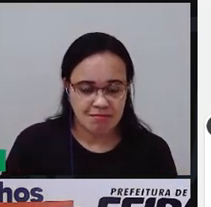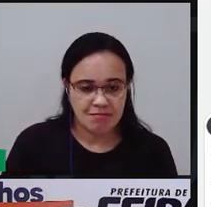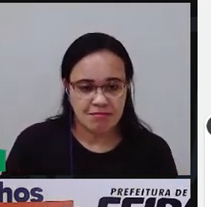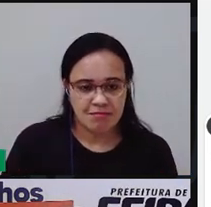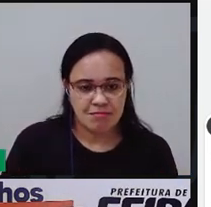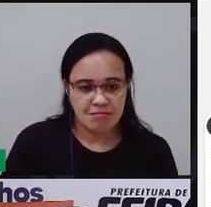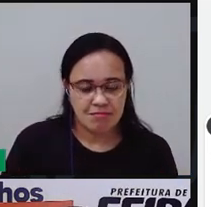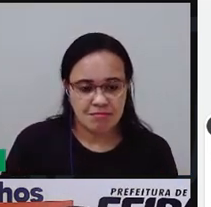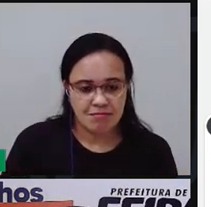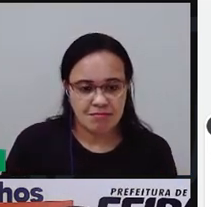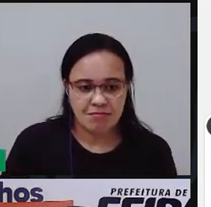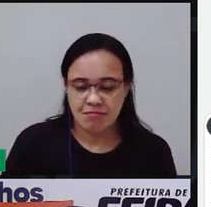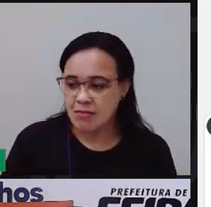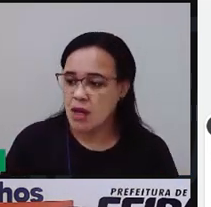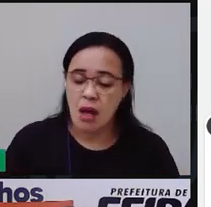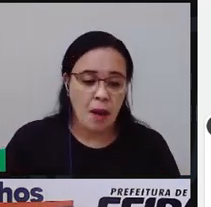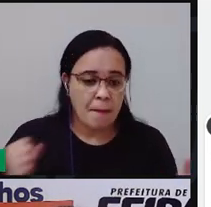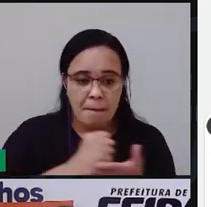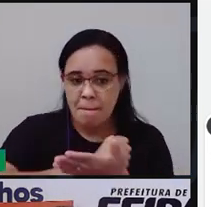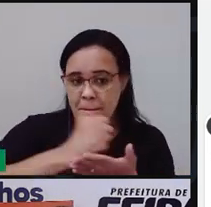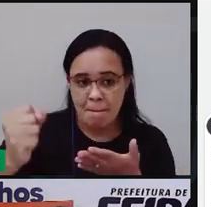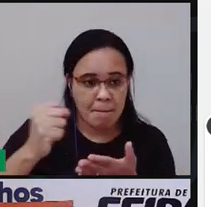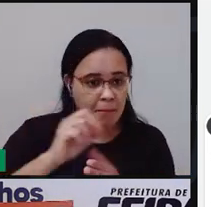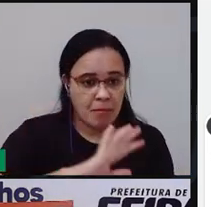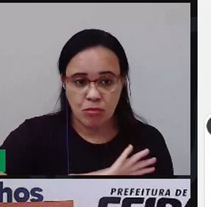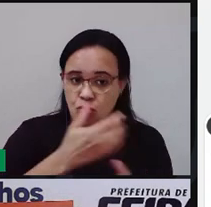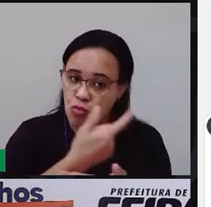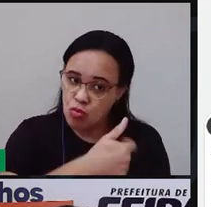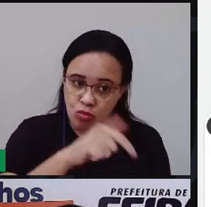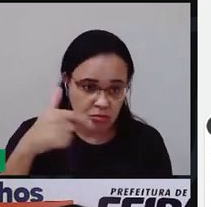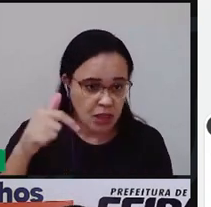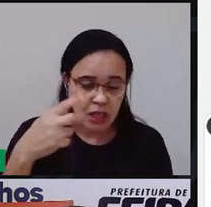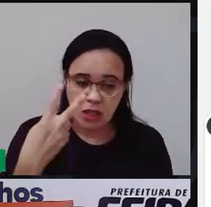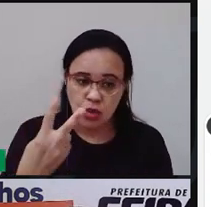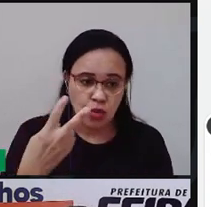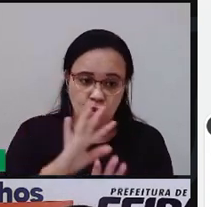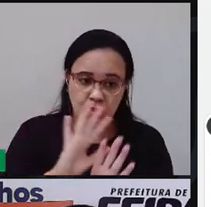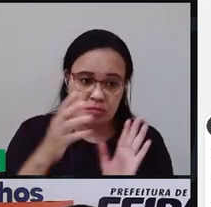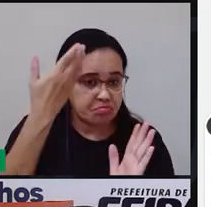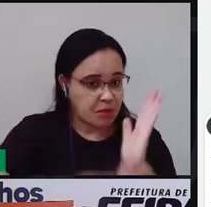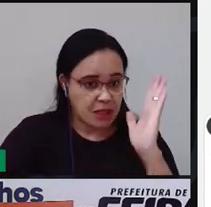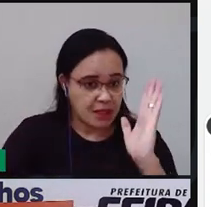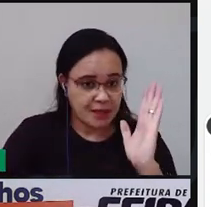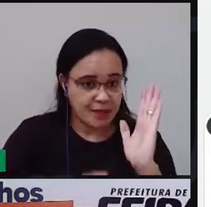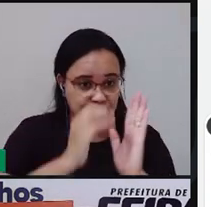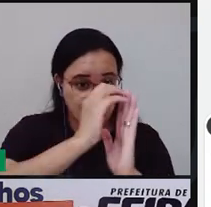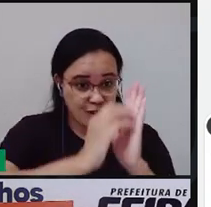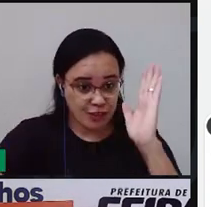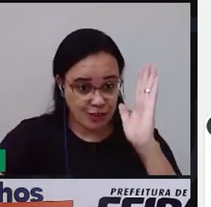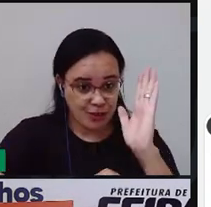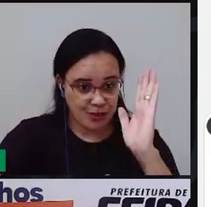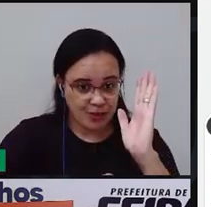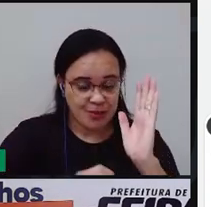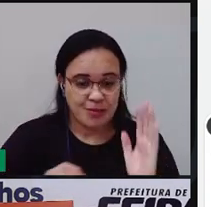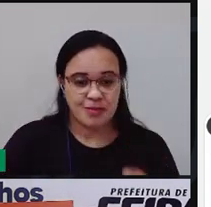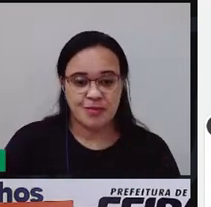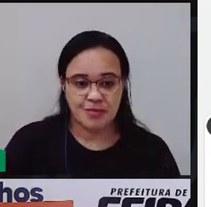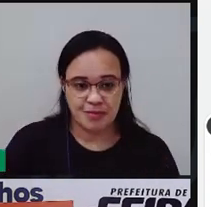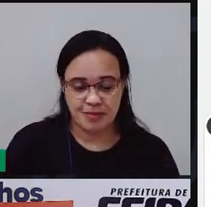Ela perdeu. Ela não tem mais esses dois. Então, vamos contar quantos foram que ficou. Quantos cactos